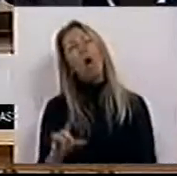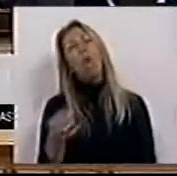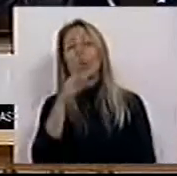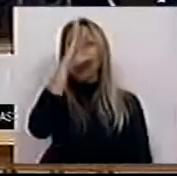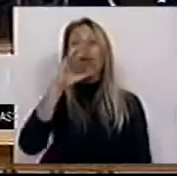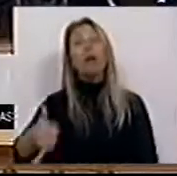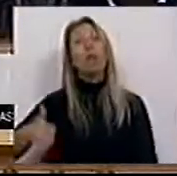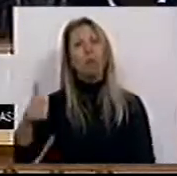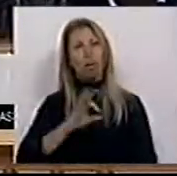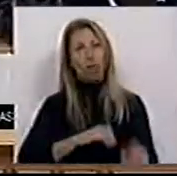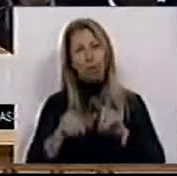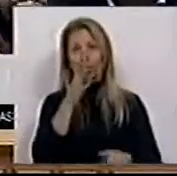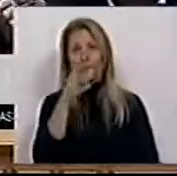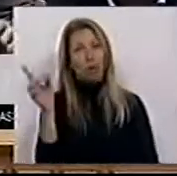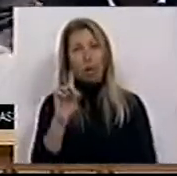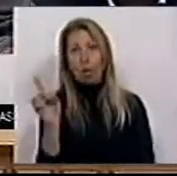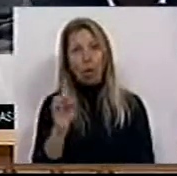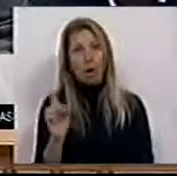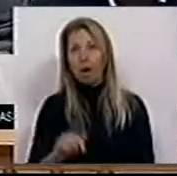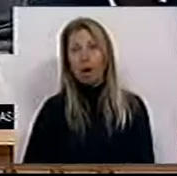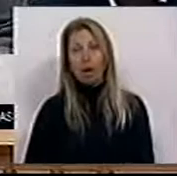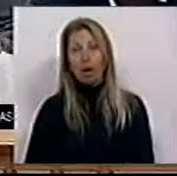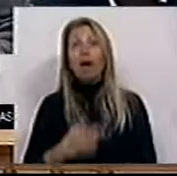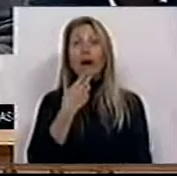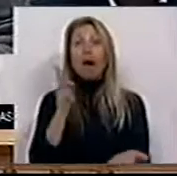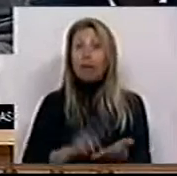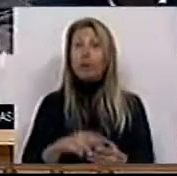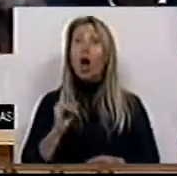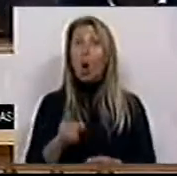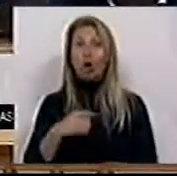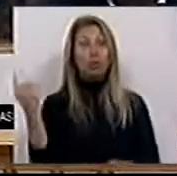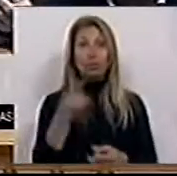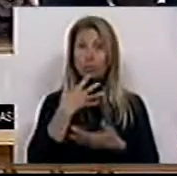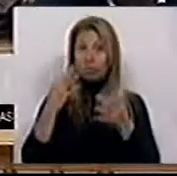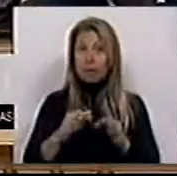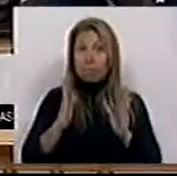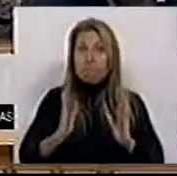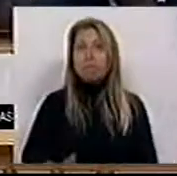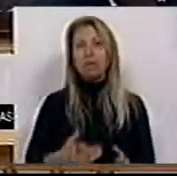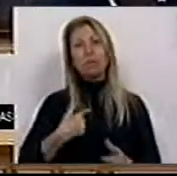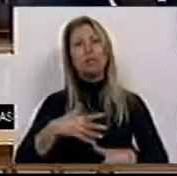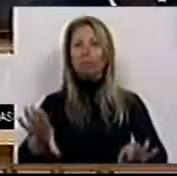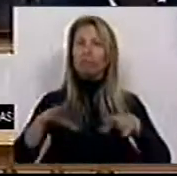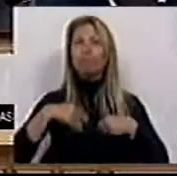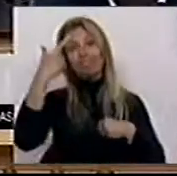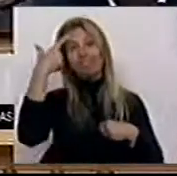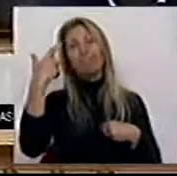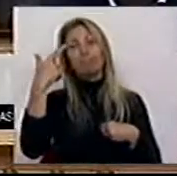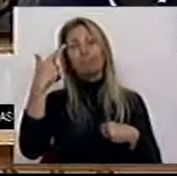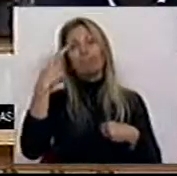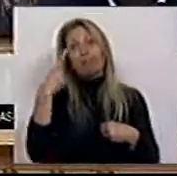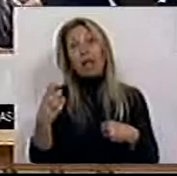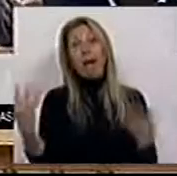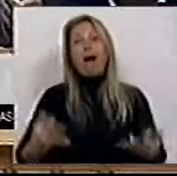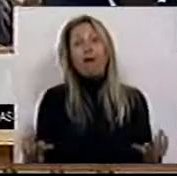Ó, Srs. Deputados, não é. Não é. A verdade é que todos temos aqui que reconhecer que muita coisa